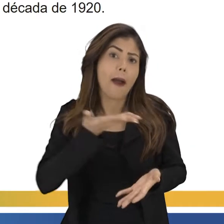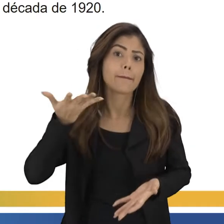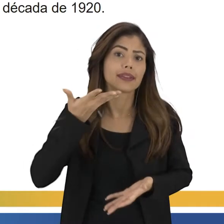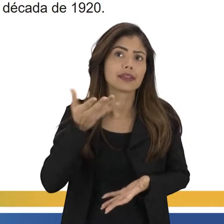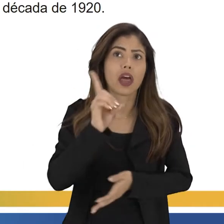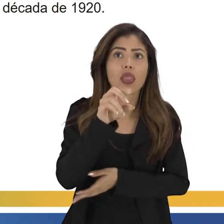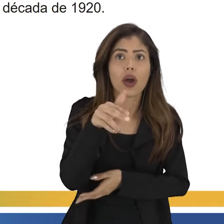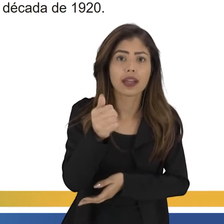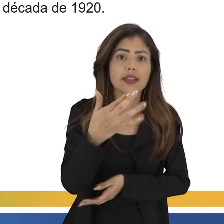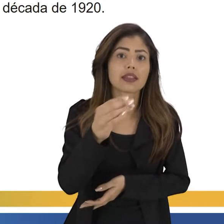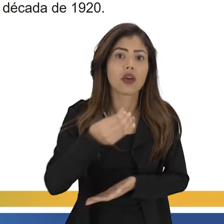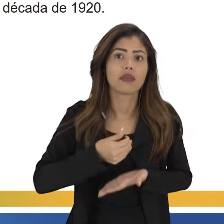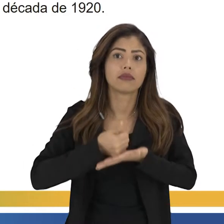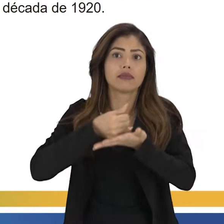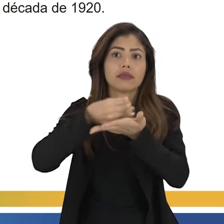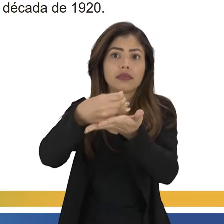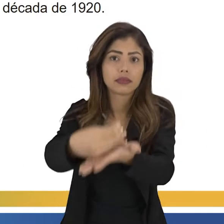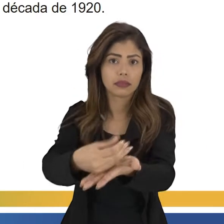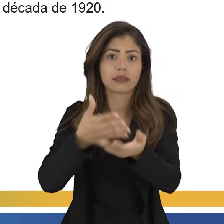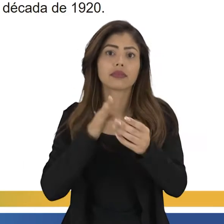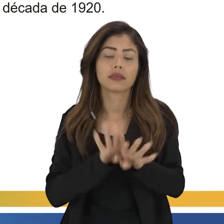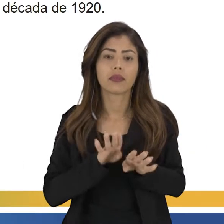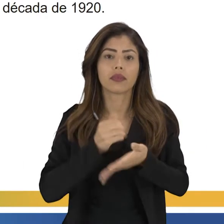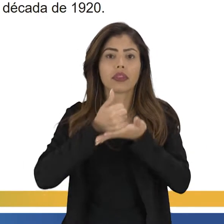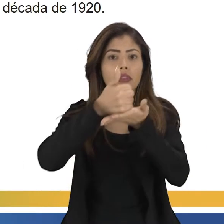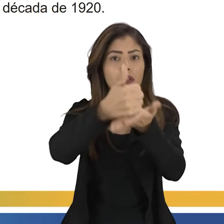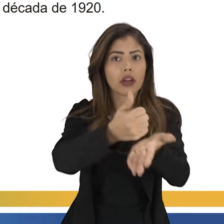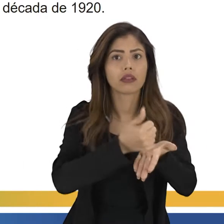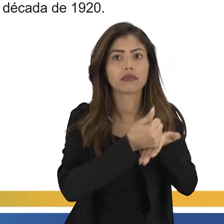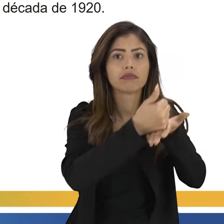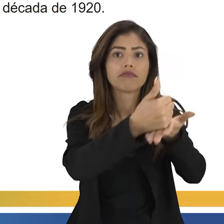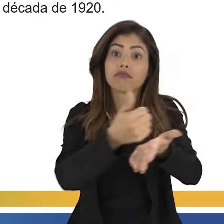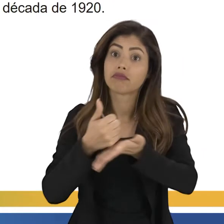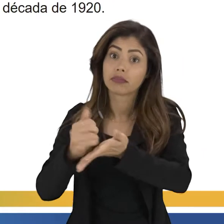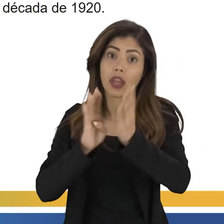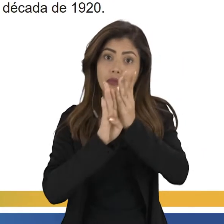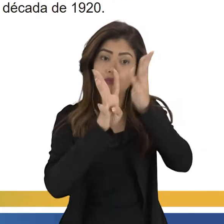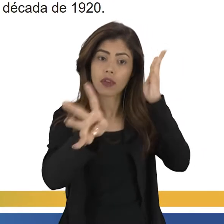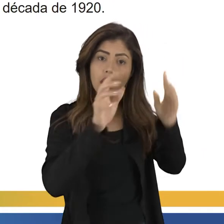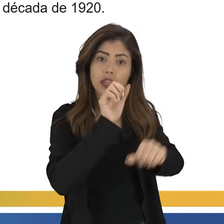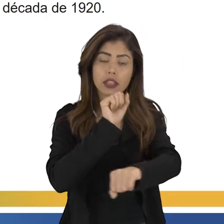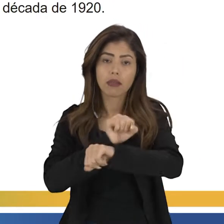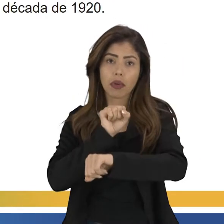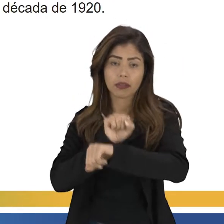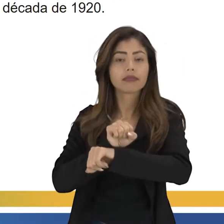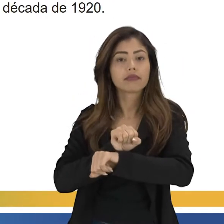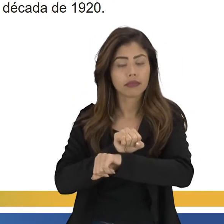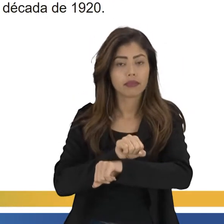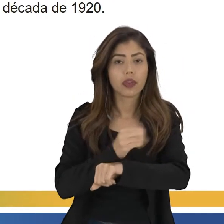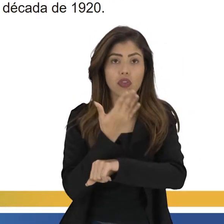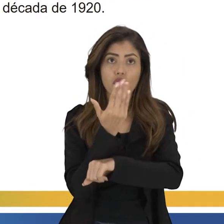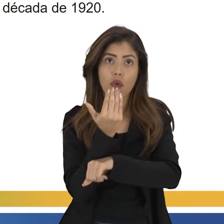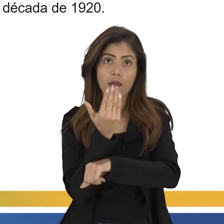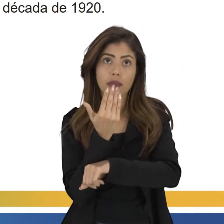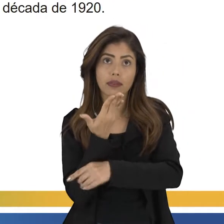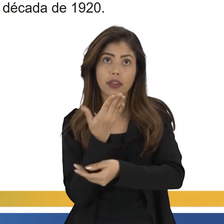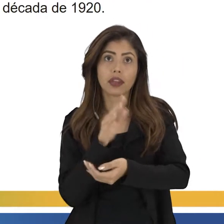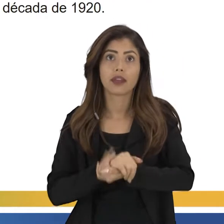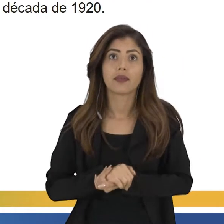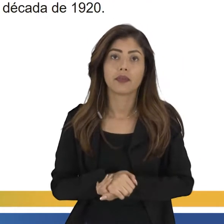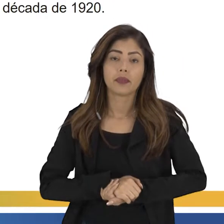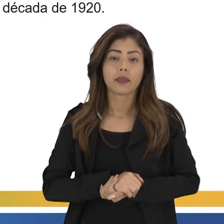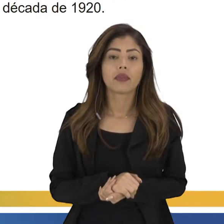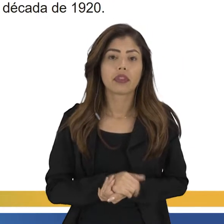doações, né? A gente tem aí uma fila de pessoas que estão numa... Elas estão aí à espera de doações de comida, né? Da cruz